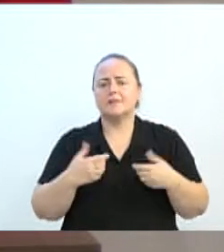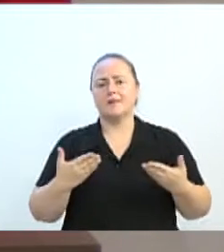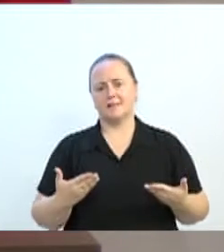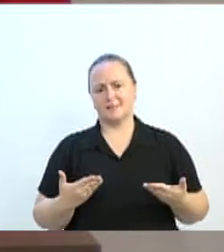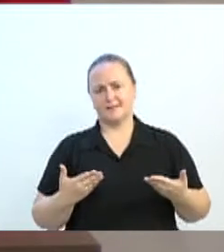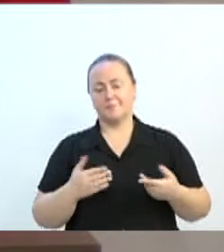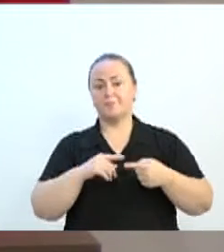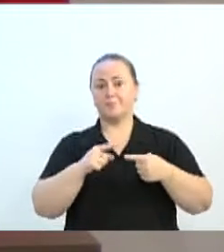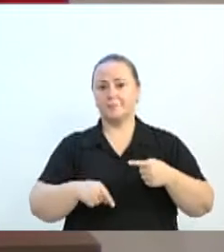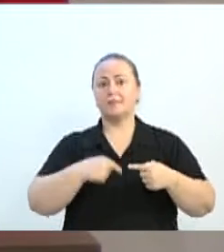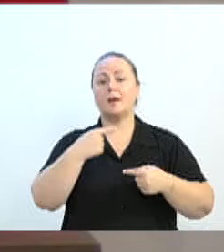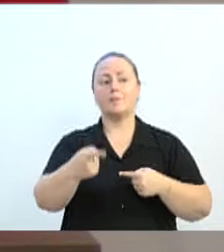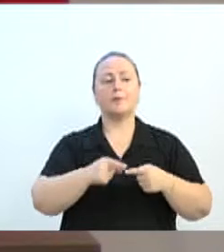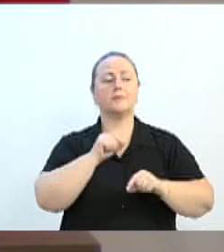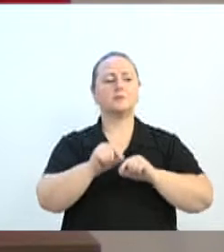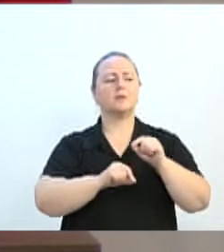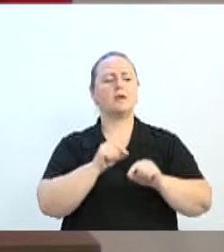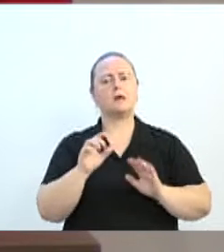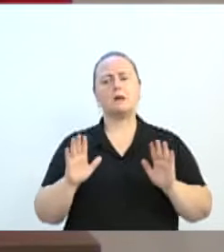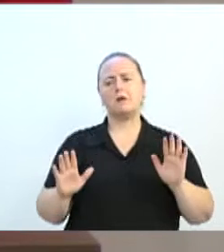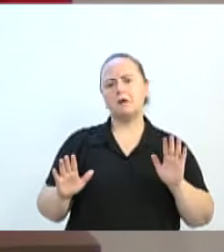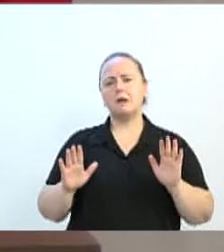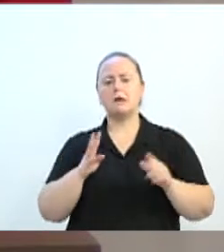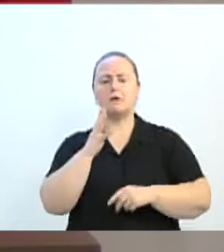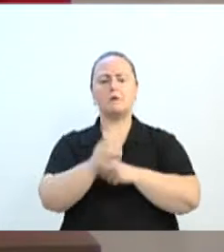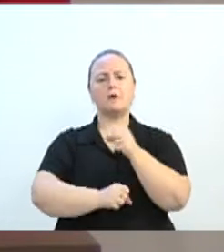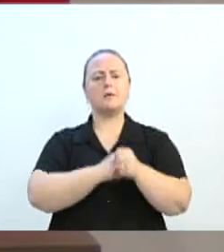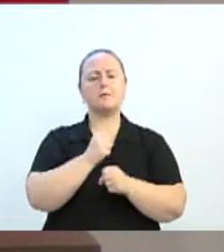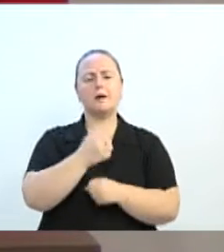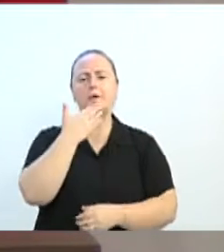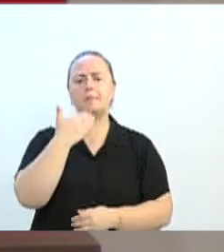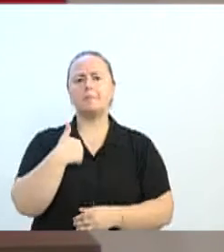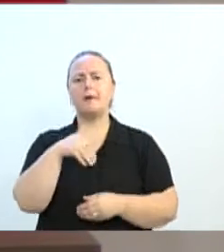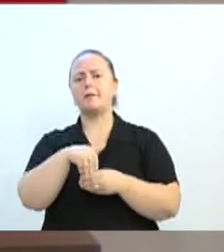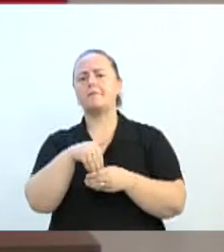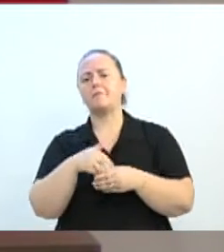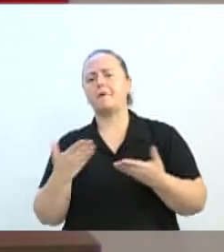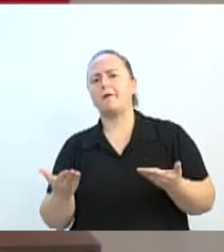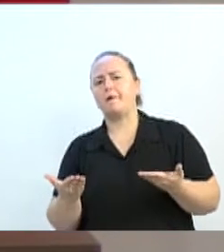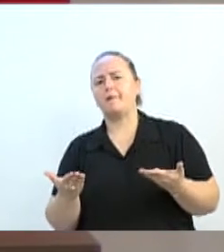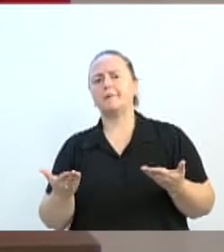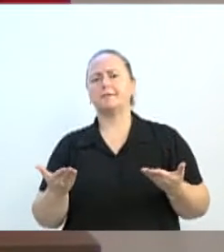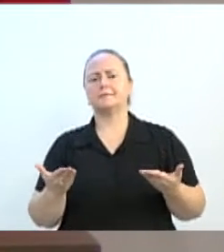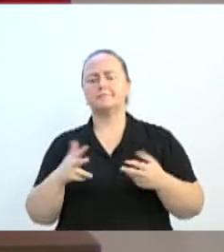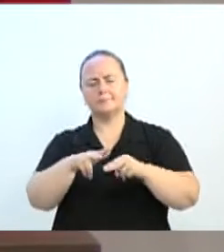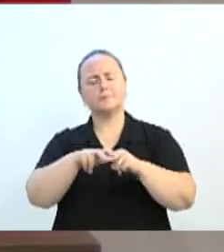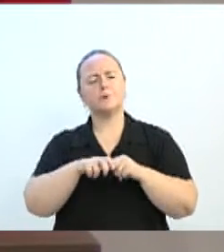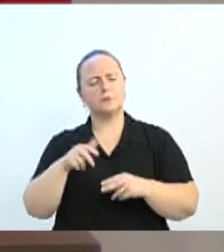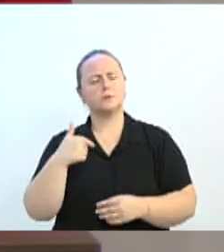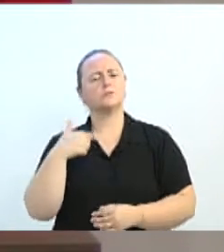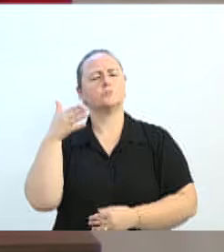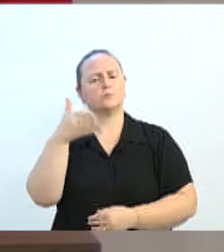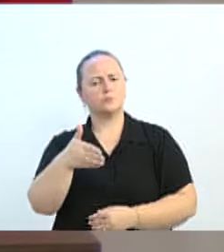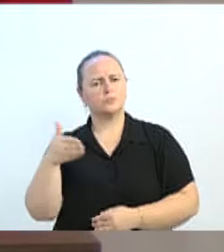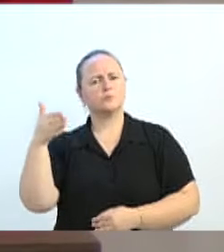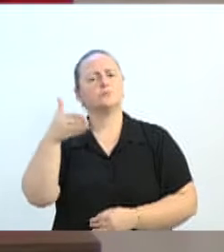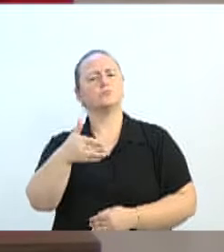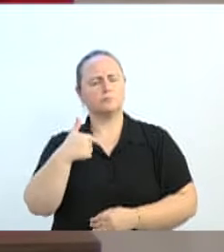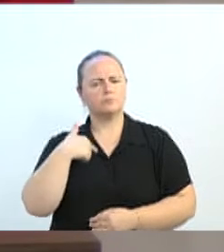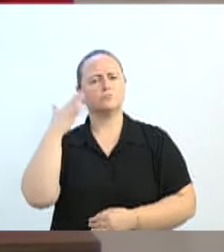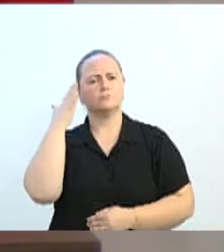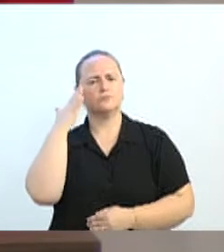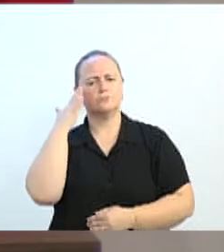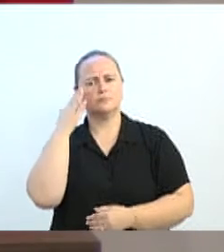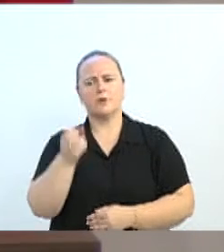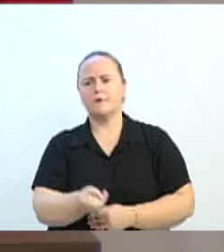lá, e as pessoas dizem, ah, cada quatro anos, parece aqui para pedir o voto. Então, é dessa forma que nós estamos fazendo. Eu sei que tem mais parlamentares fazendo também.